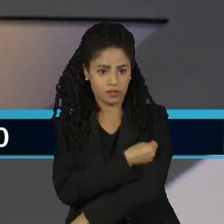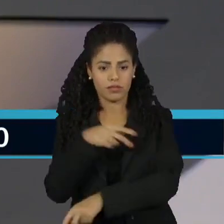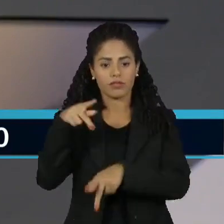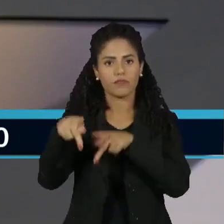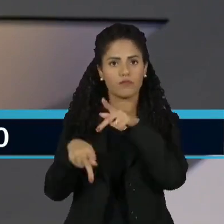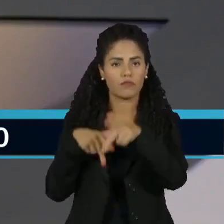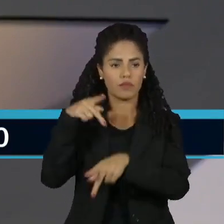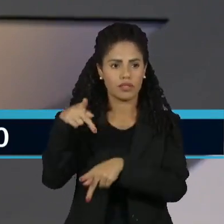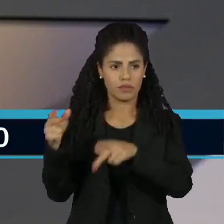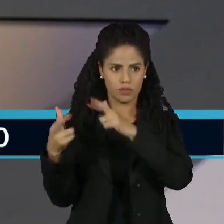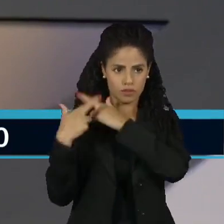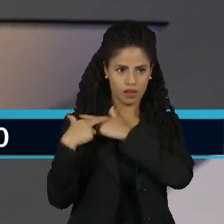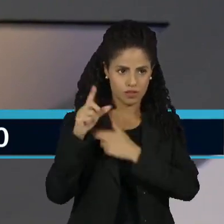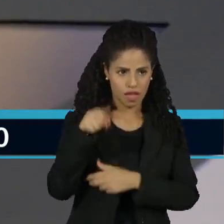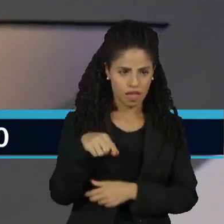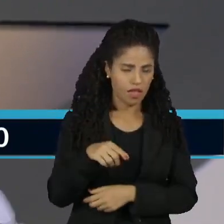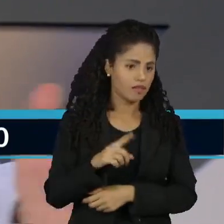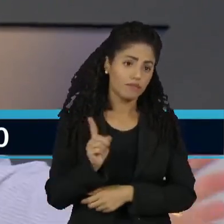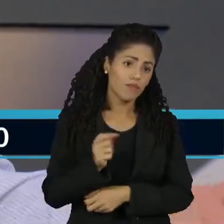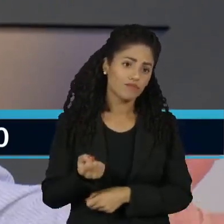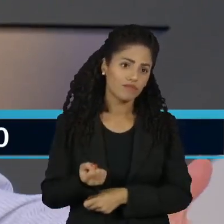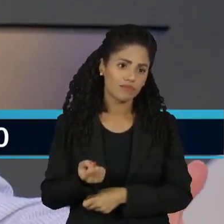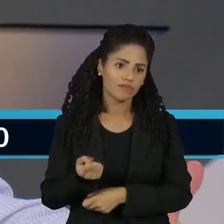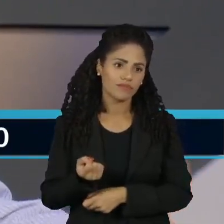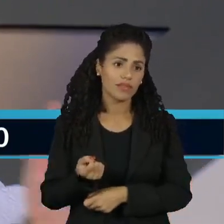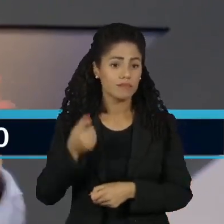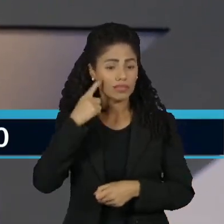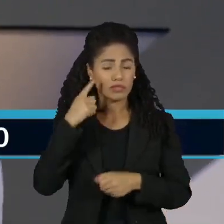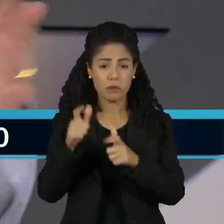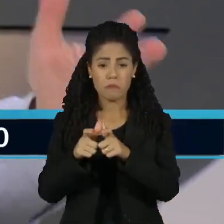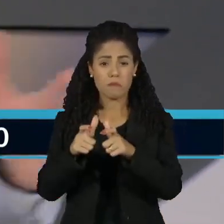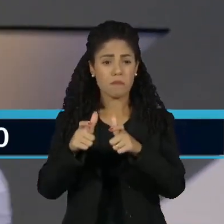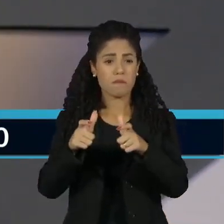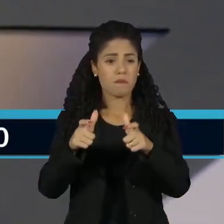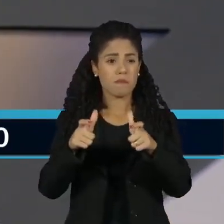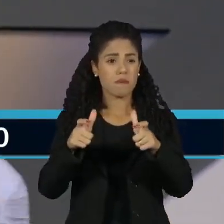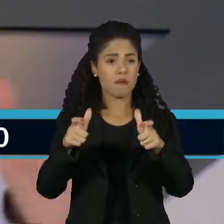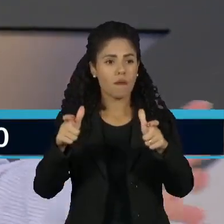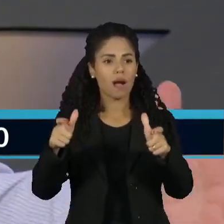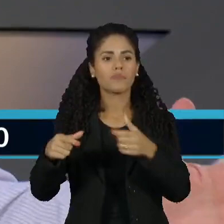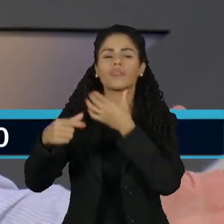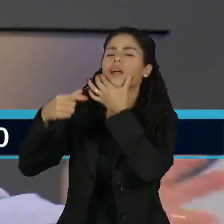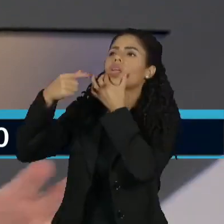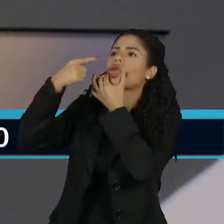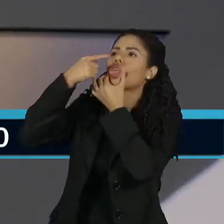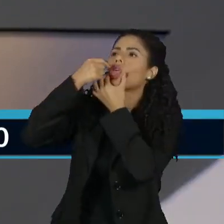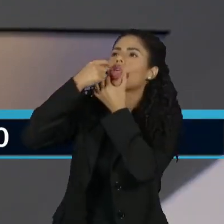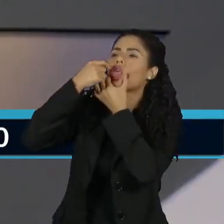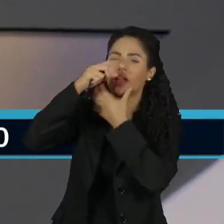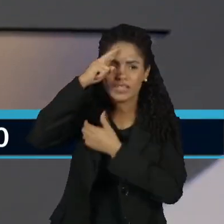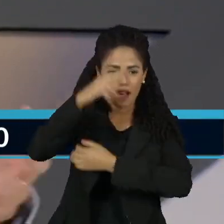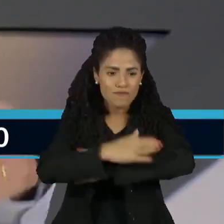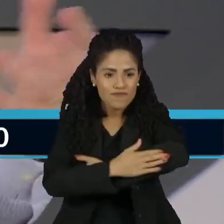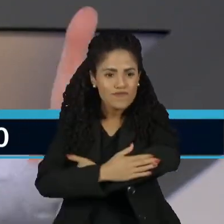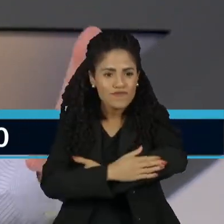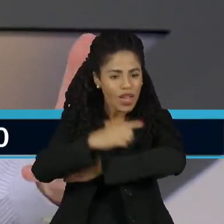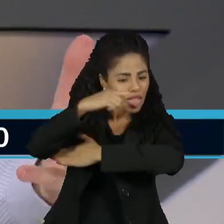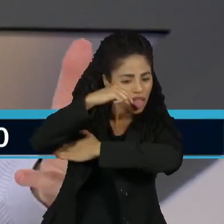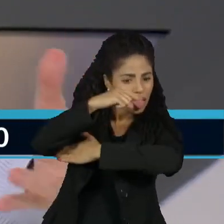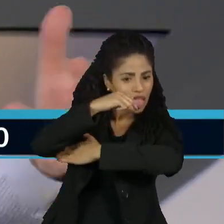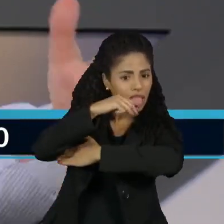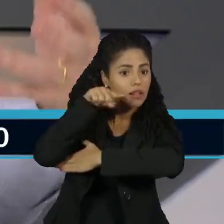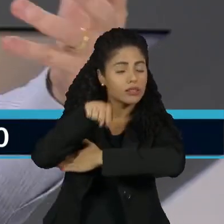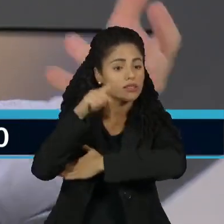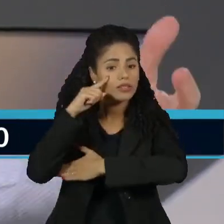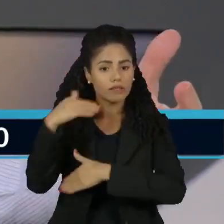ainda não está incorporado, teve um gap muito grande. O Zé Gotinha tem muitas décadas, então a geração